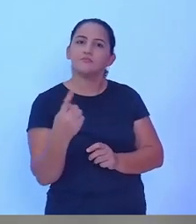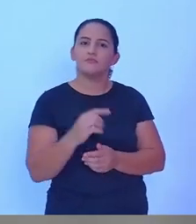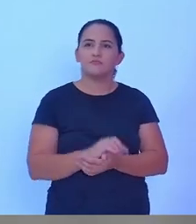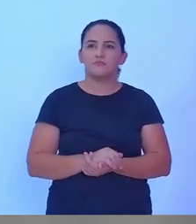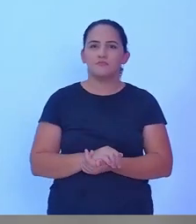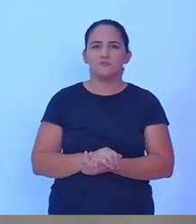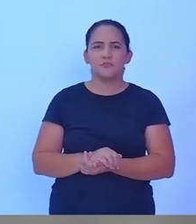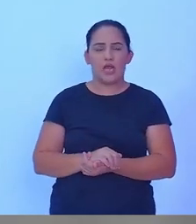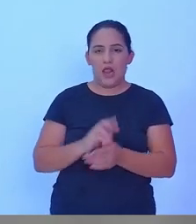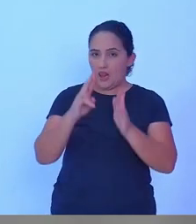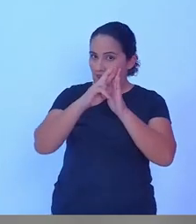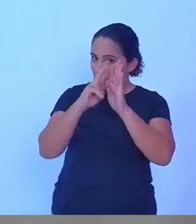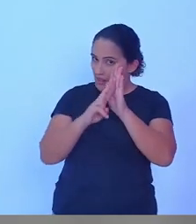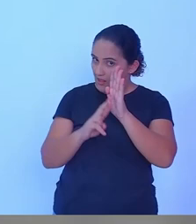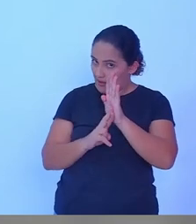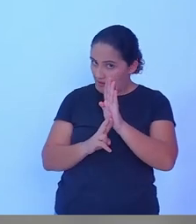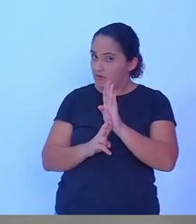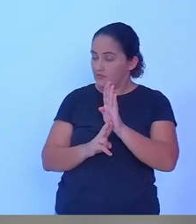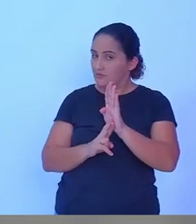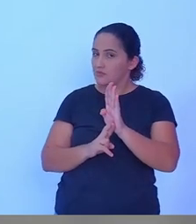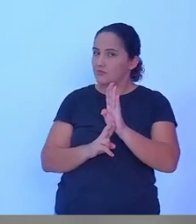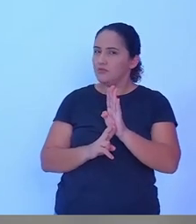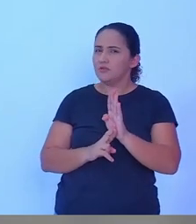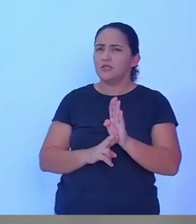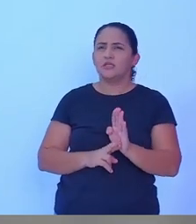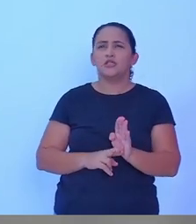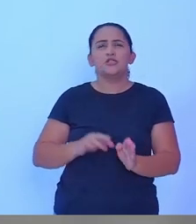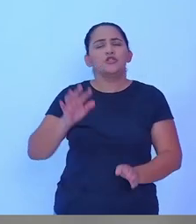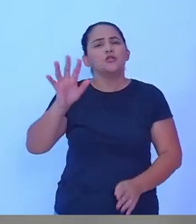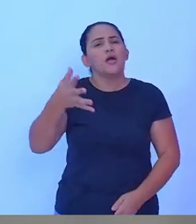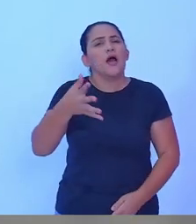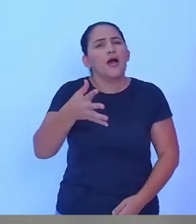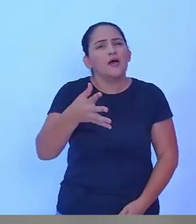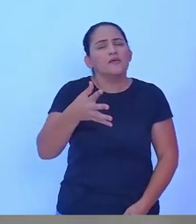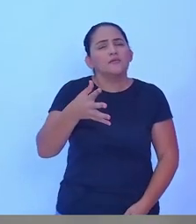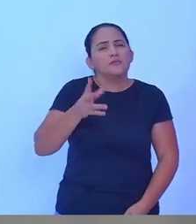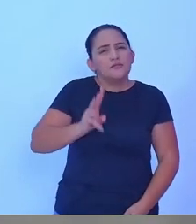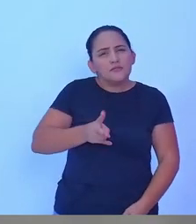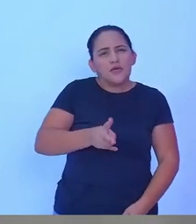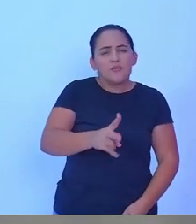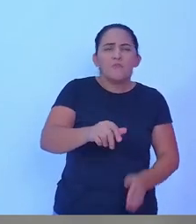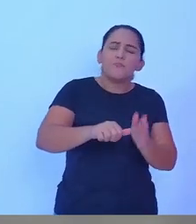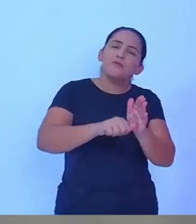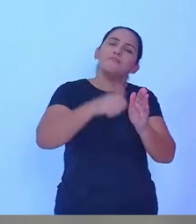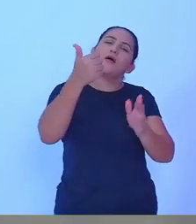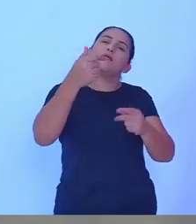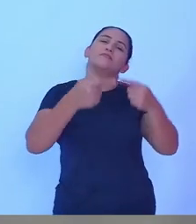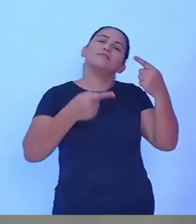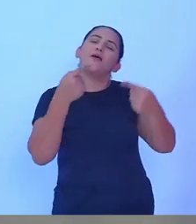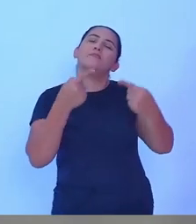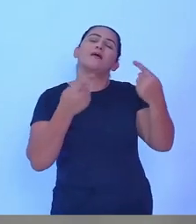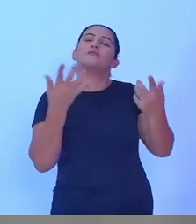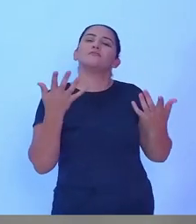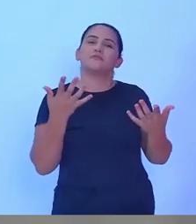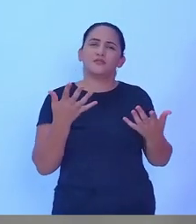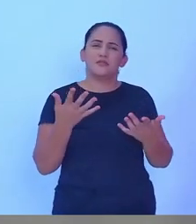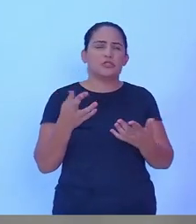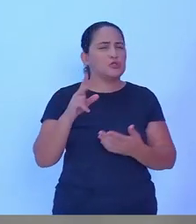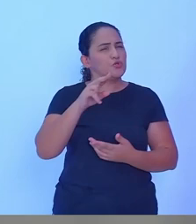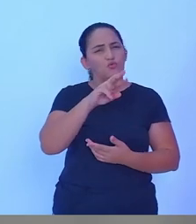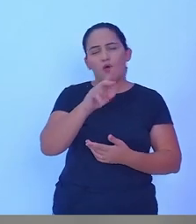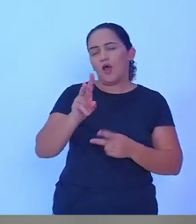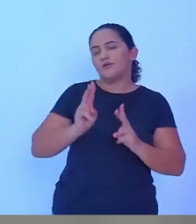essas regras, elas, desde o primeiro debate que nós fizemos, através da Rádio Rulim, são as mesmas